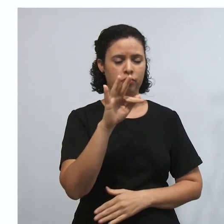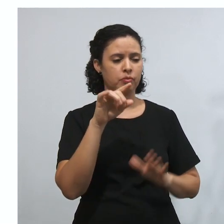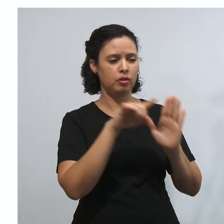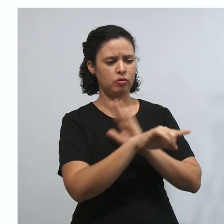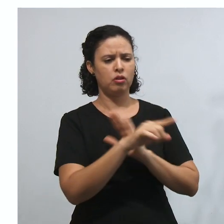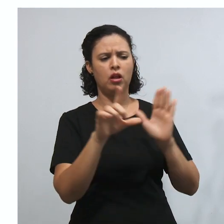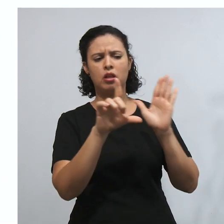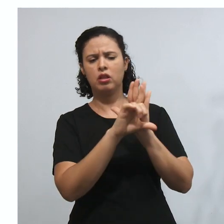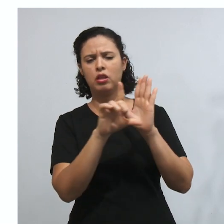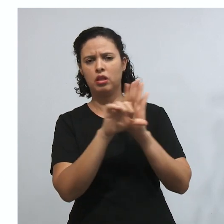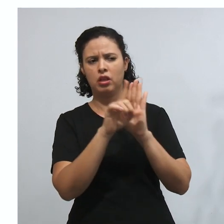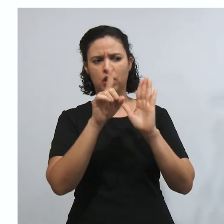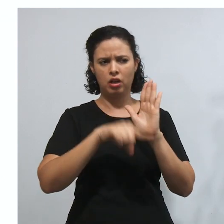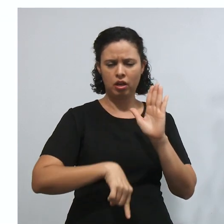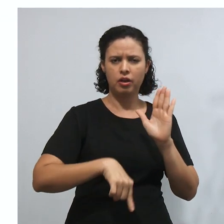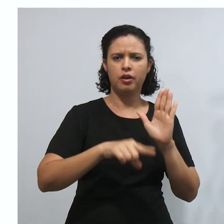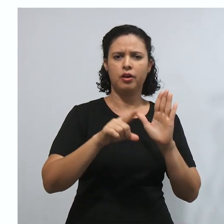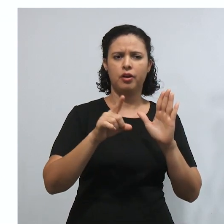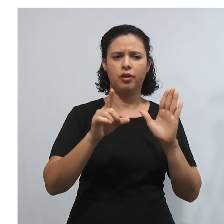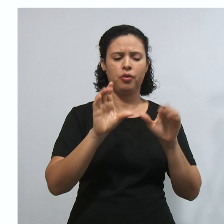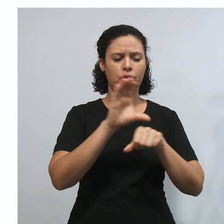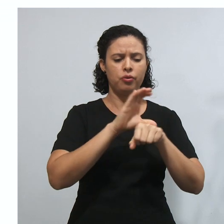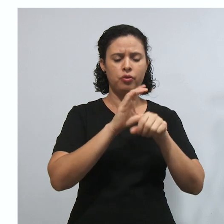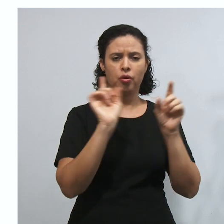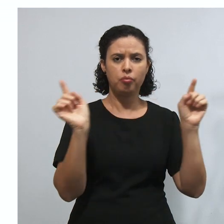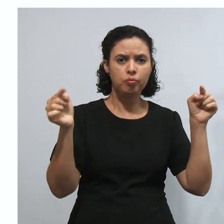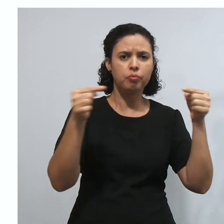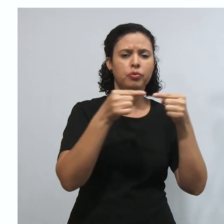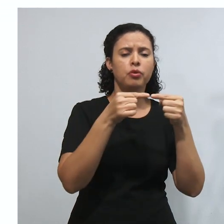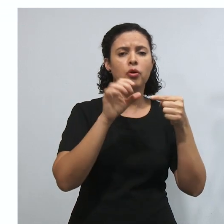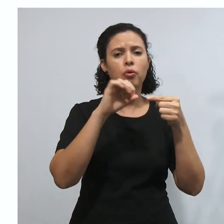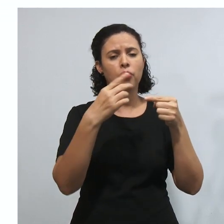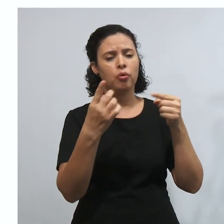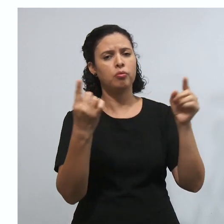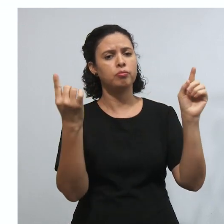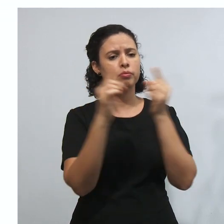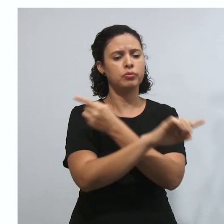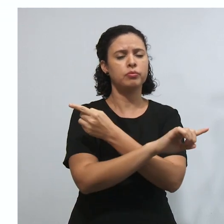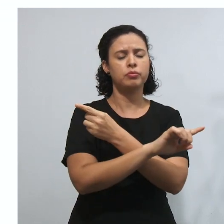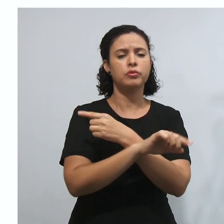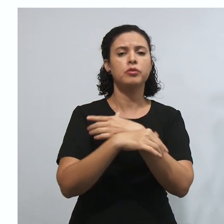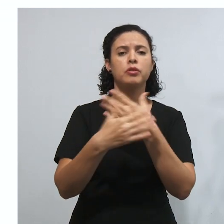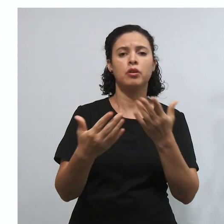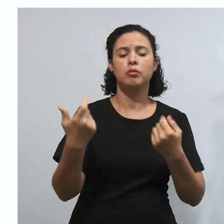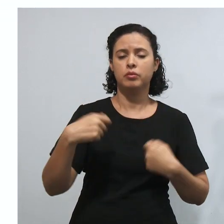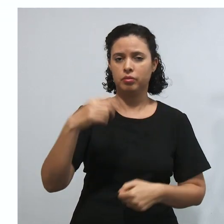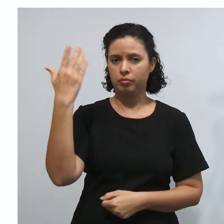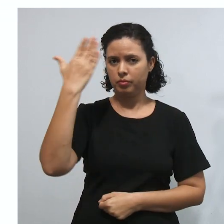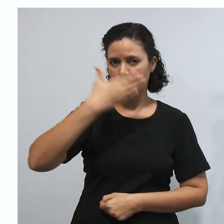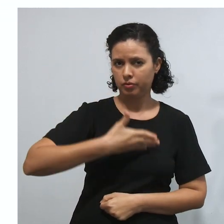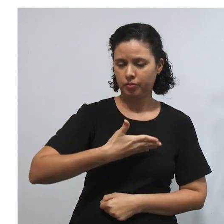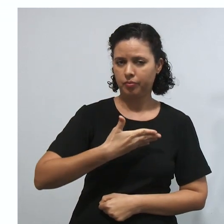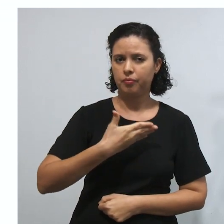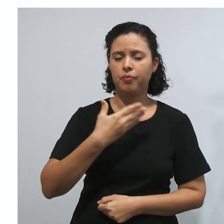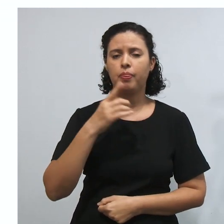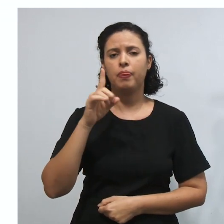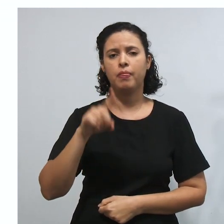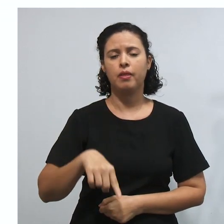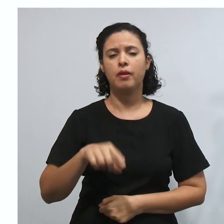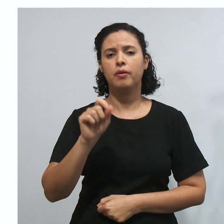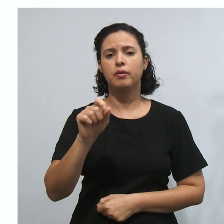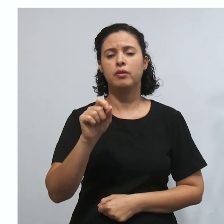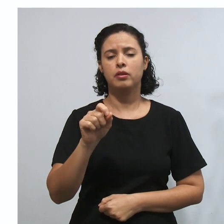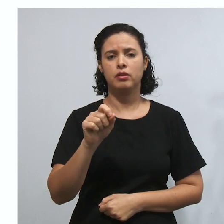provar que aquela situação que aquela lei é inconstitucional, né? E aí, como que ele vai fazer essa prova? Por meio de estar